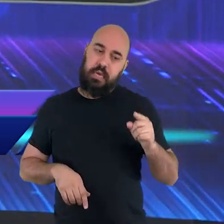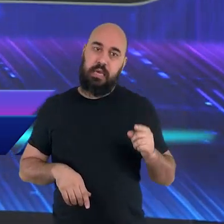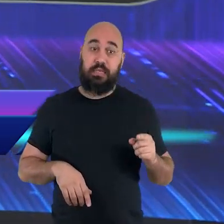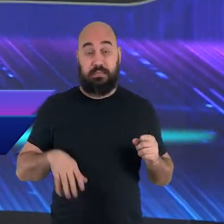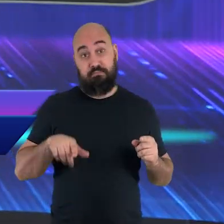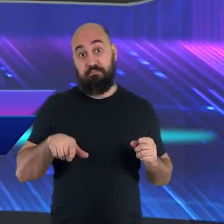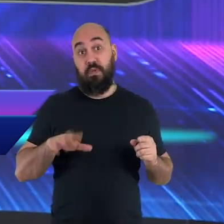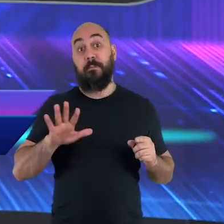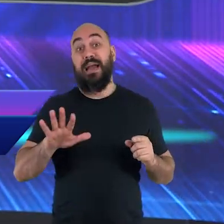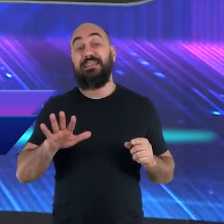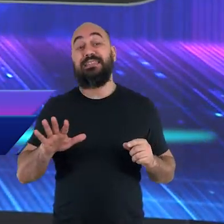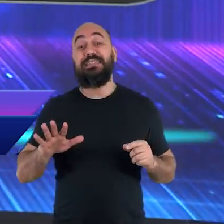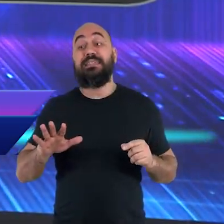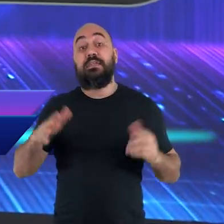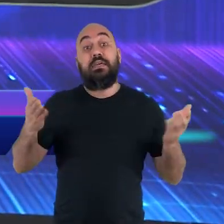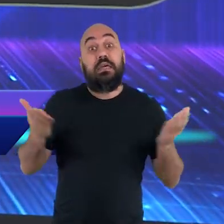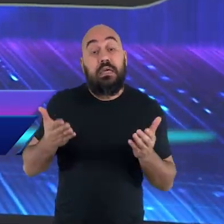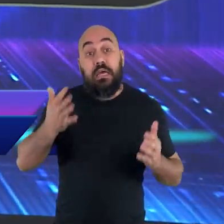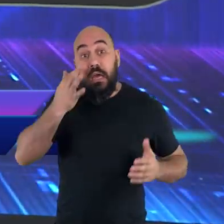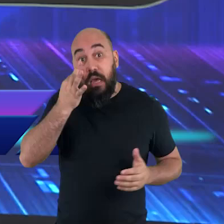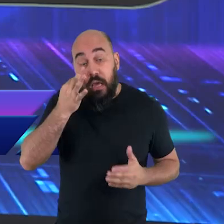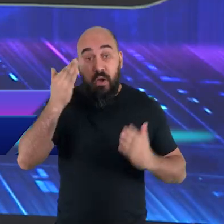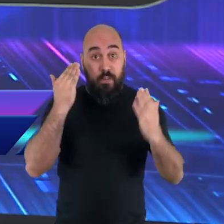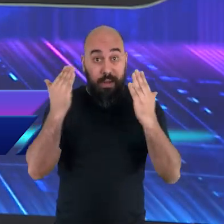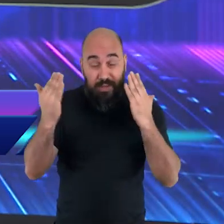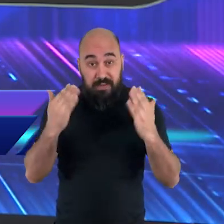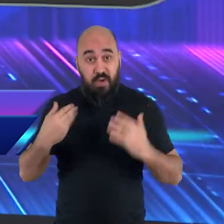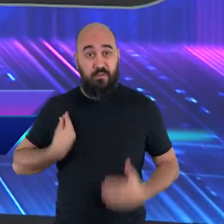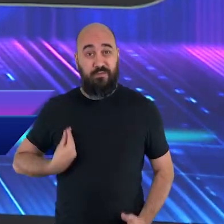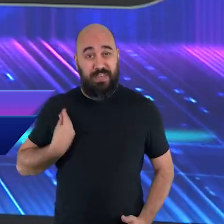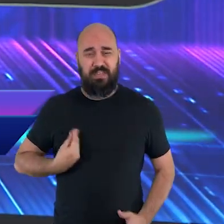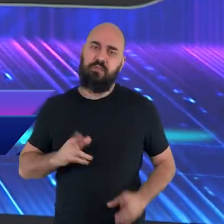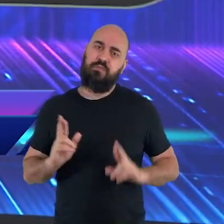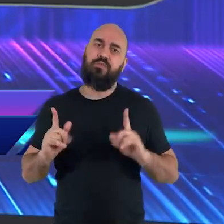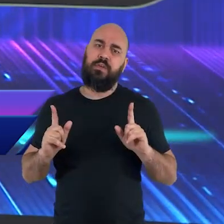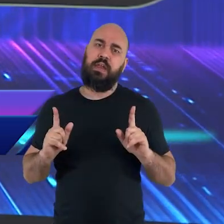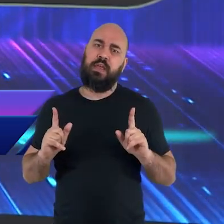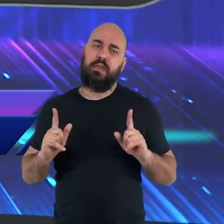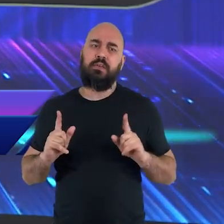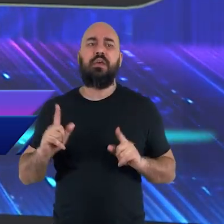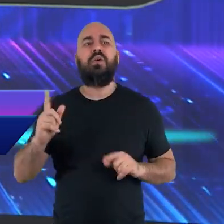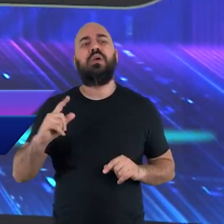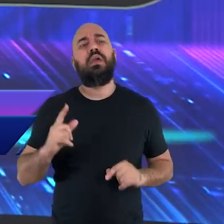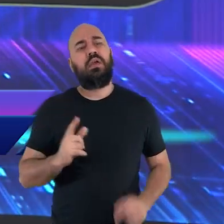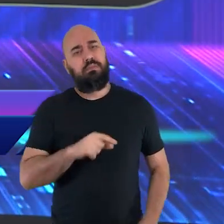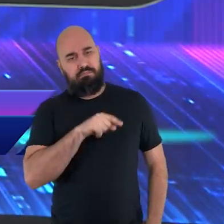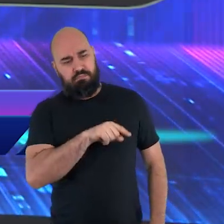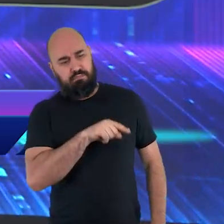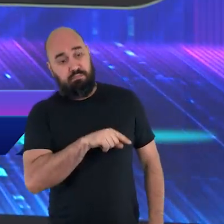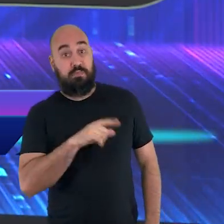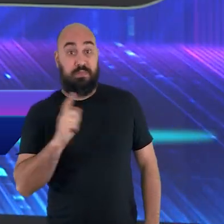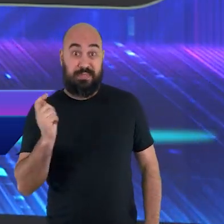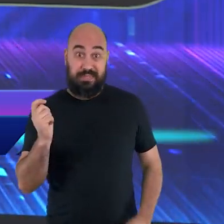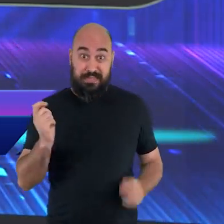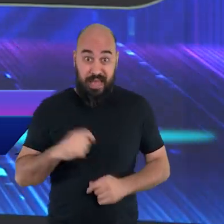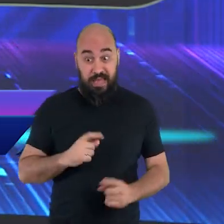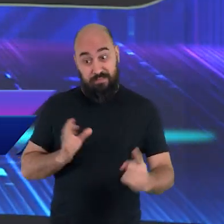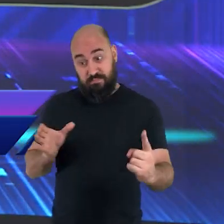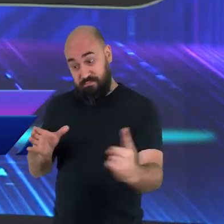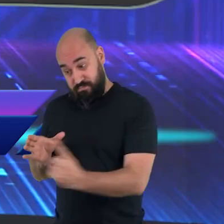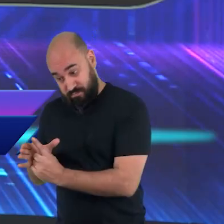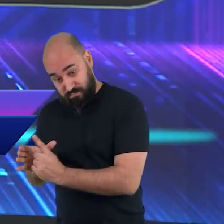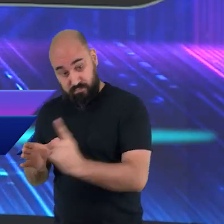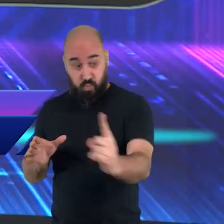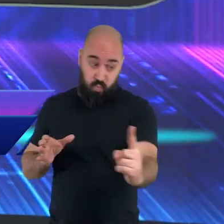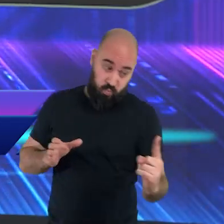transformar em trigo, se aceita o Senhor. Então, está diante de você essa escolha. E não sou eu que posso decidir por você.